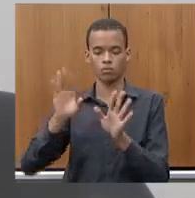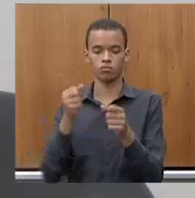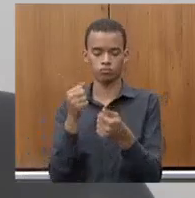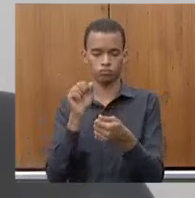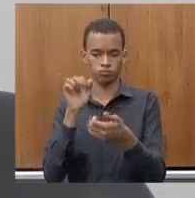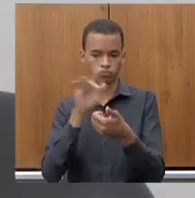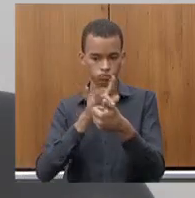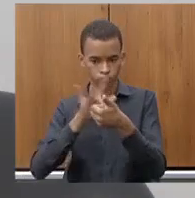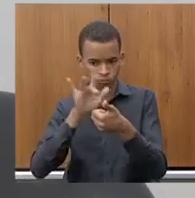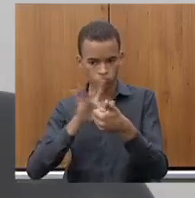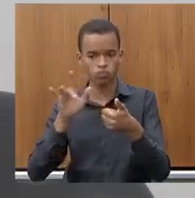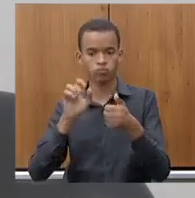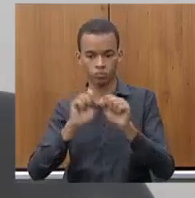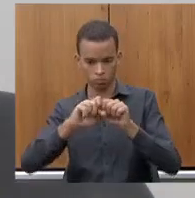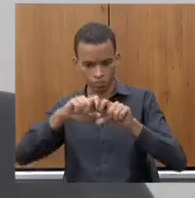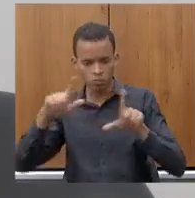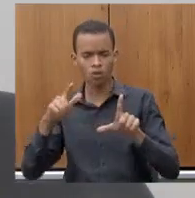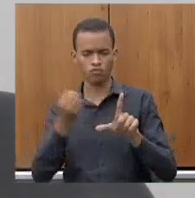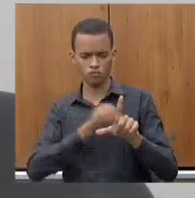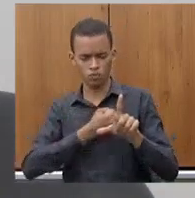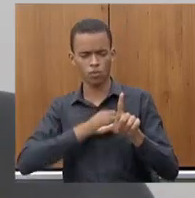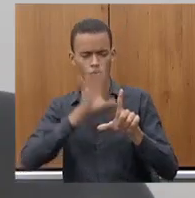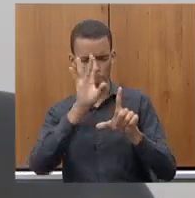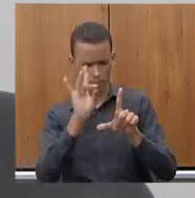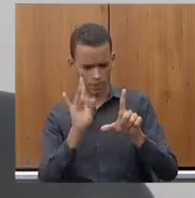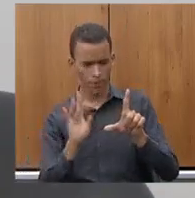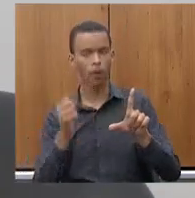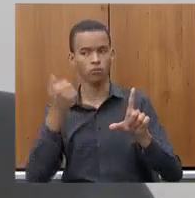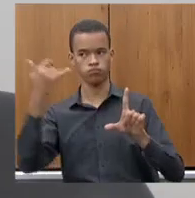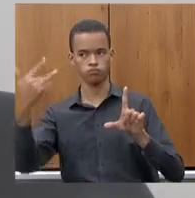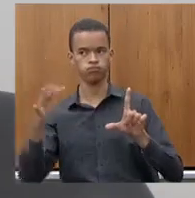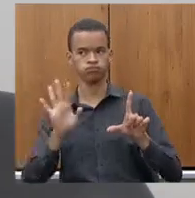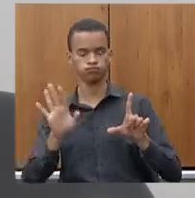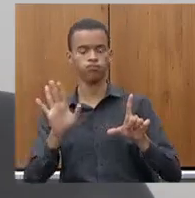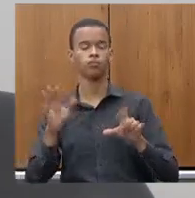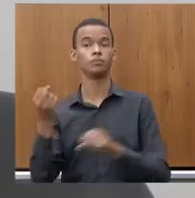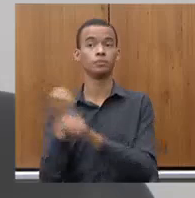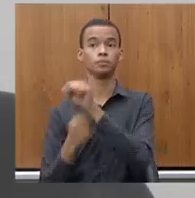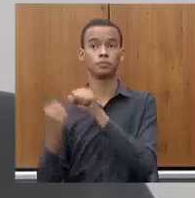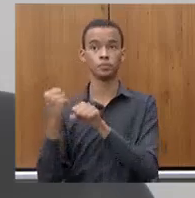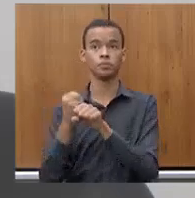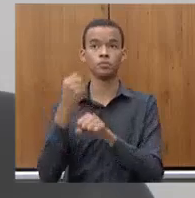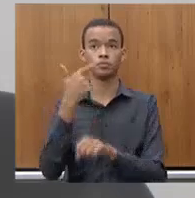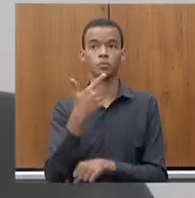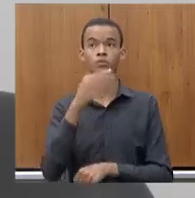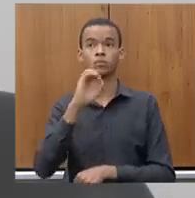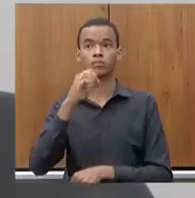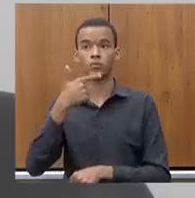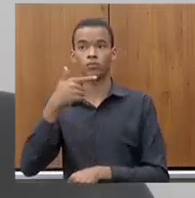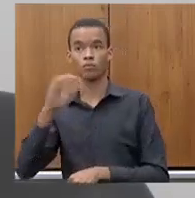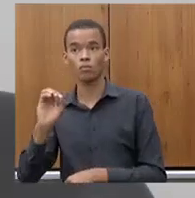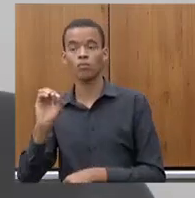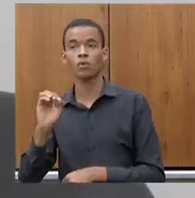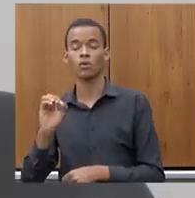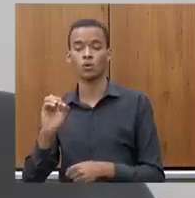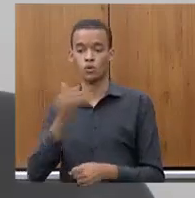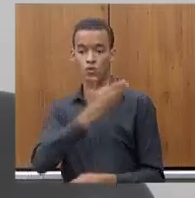tabelinha aqui para a gente pegar os números certinho. 2020, o governo deixou de investir